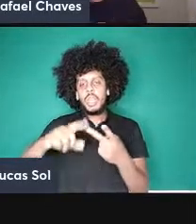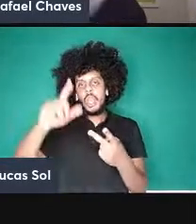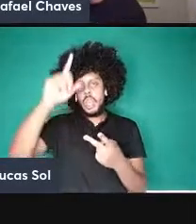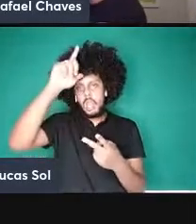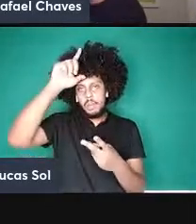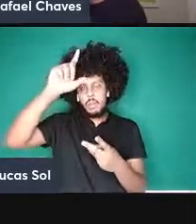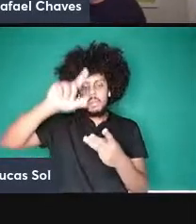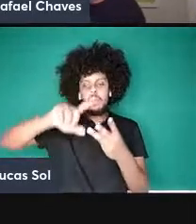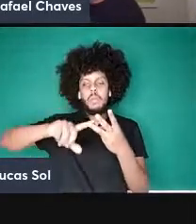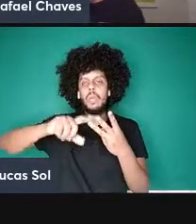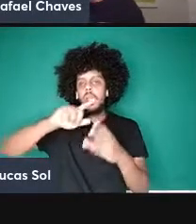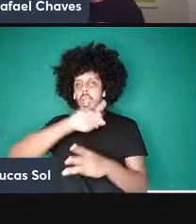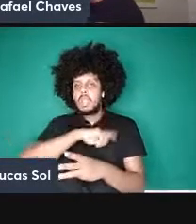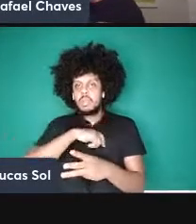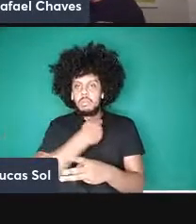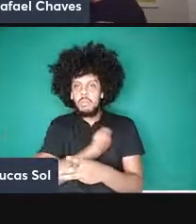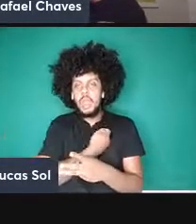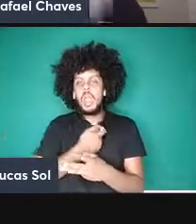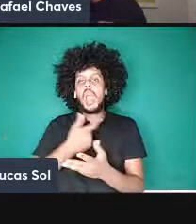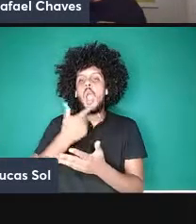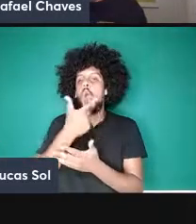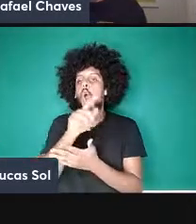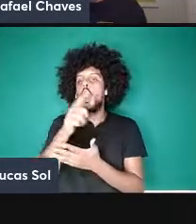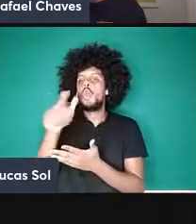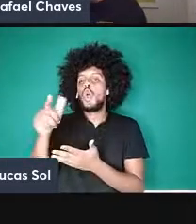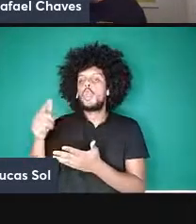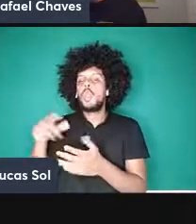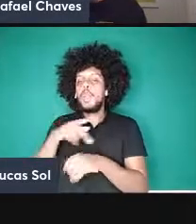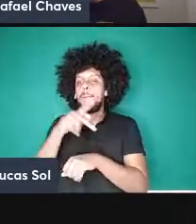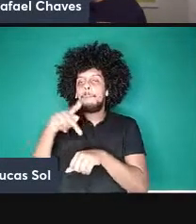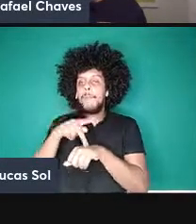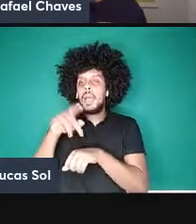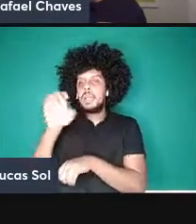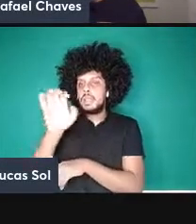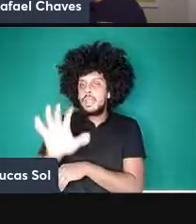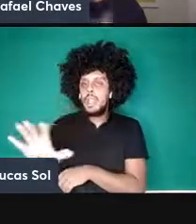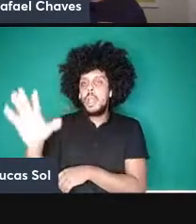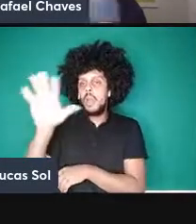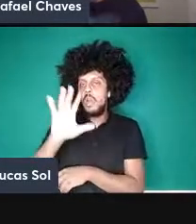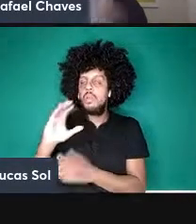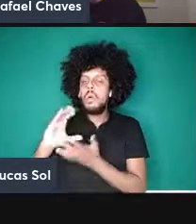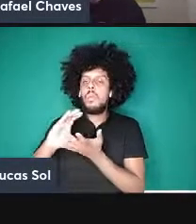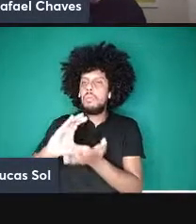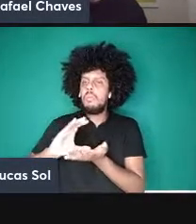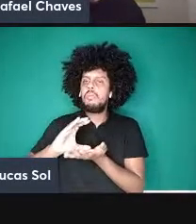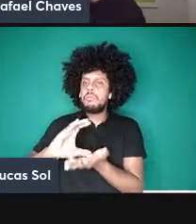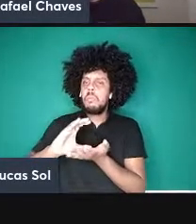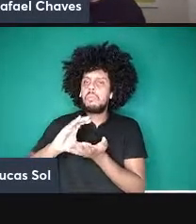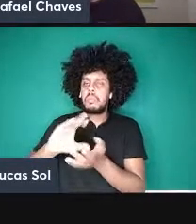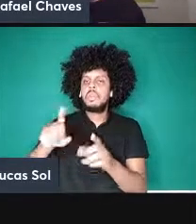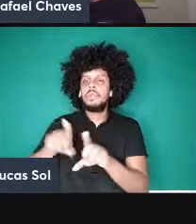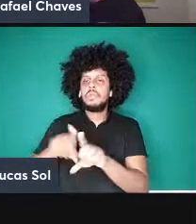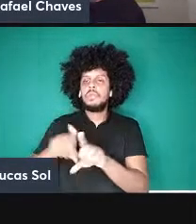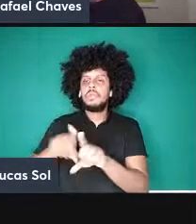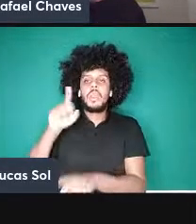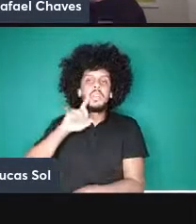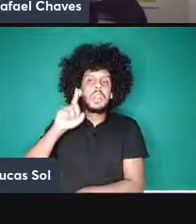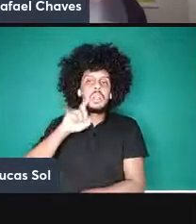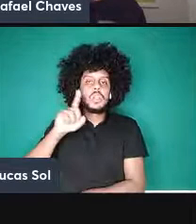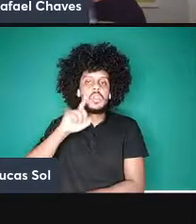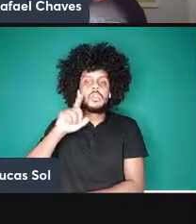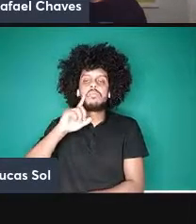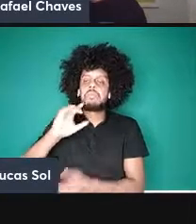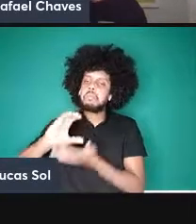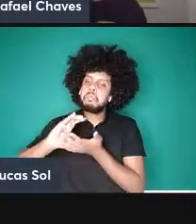França e outros países da União Europeia com valor similar Estados Unidos investindo massivamente